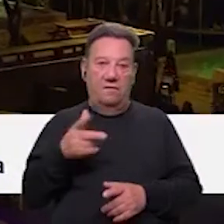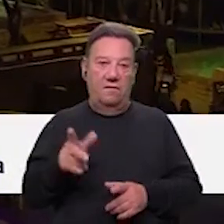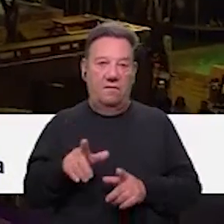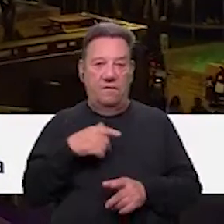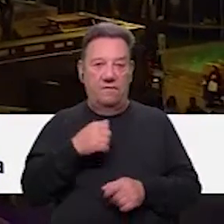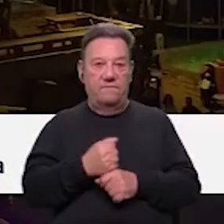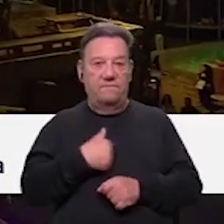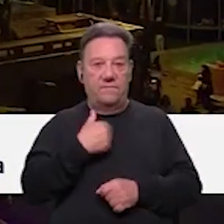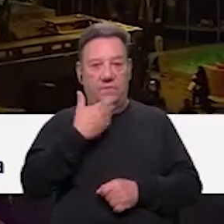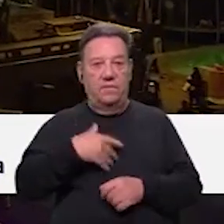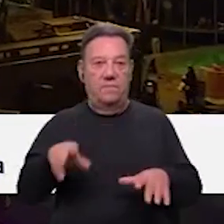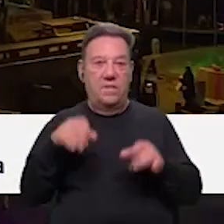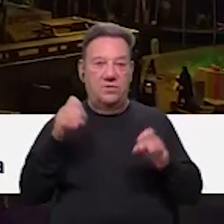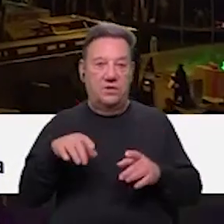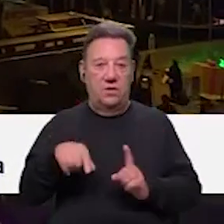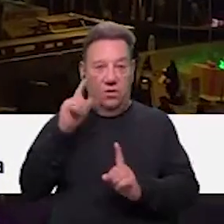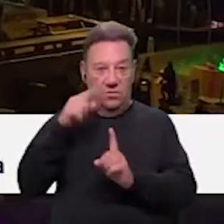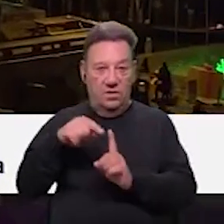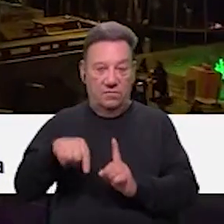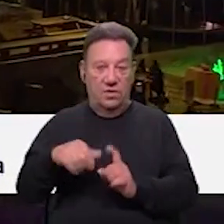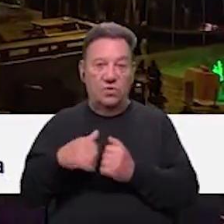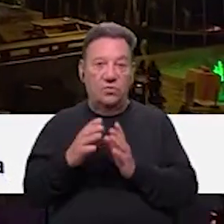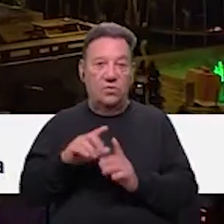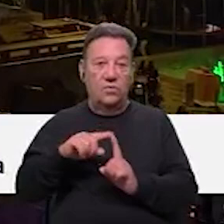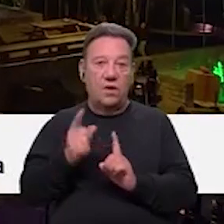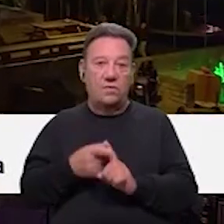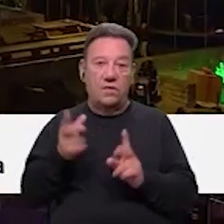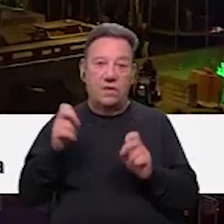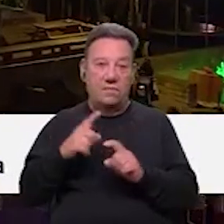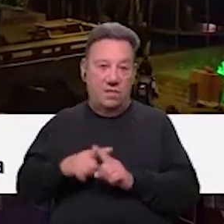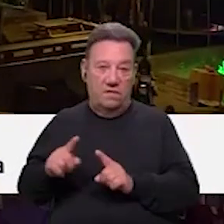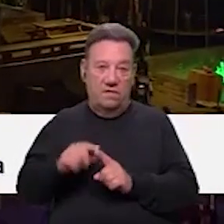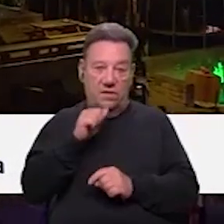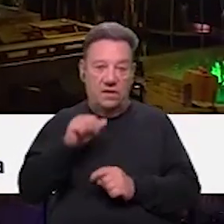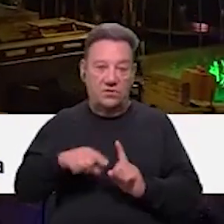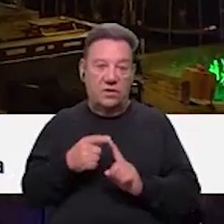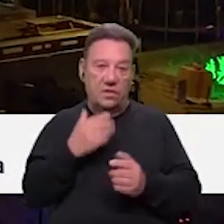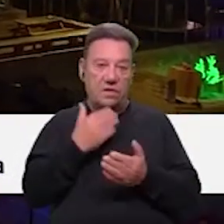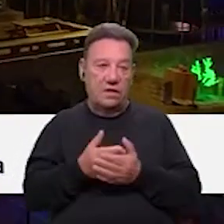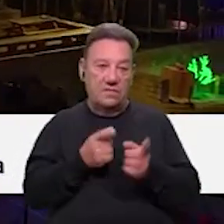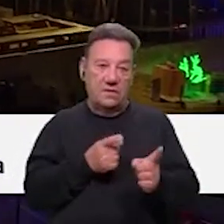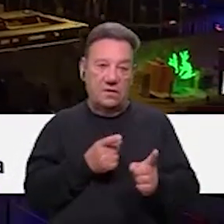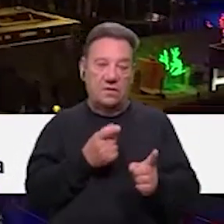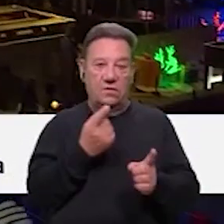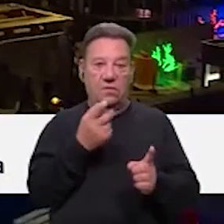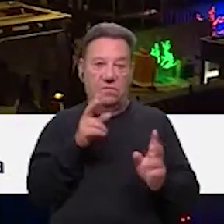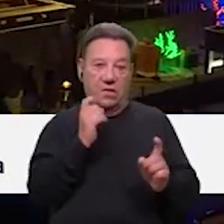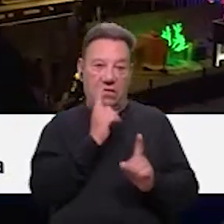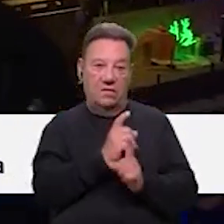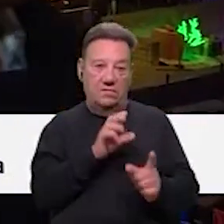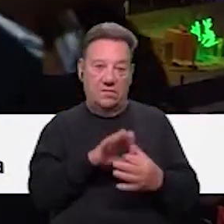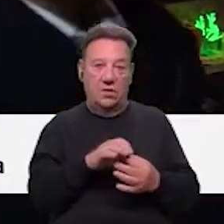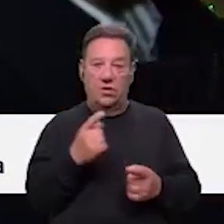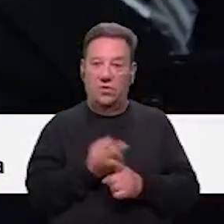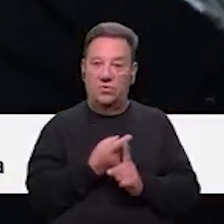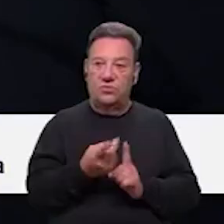esse é um dos grandes objetivos. Todos os anos o Óbito de Vila Natal tem uma temática diferenciada. Este ano demos-nos esse como um mote. E, portanto, temos um